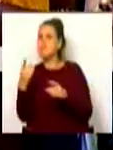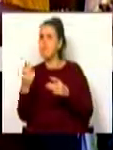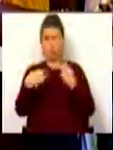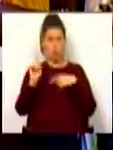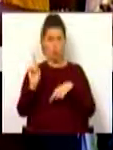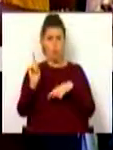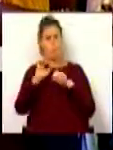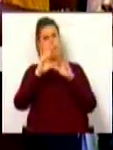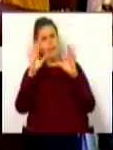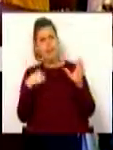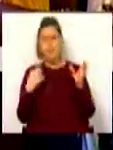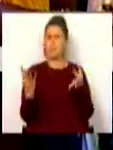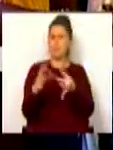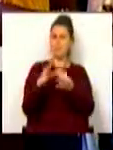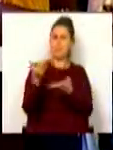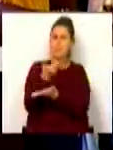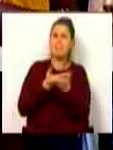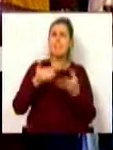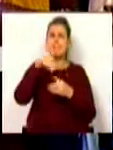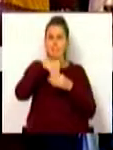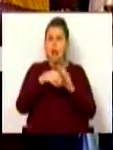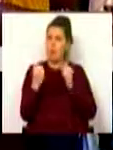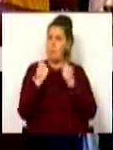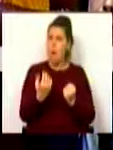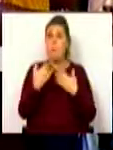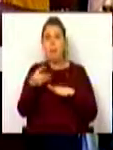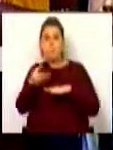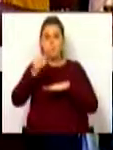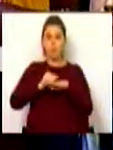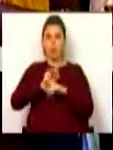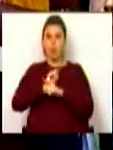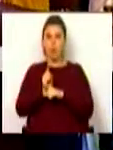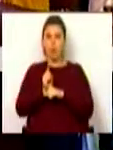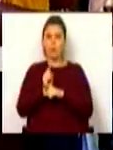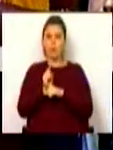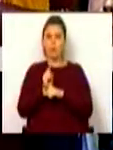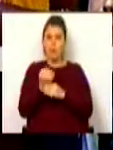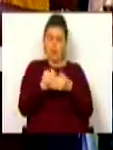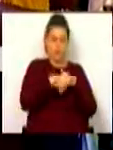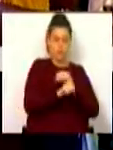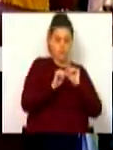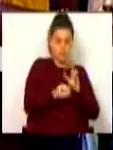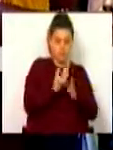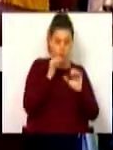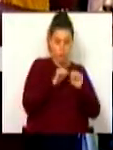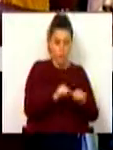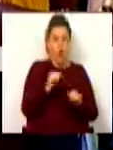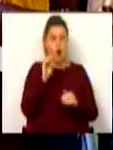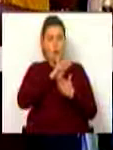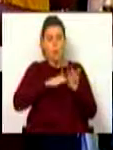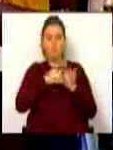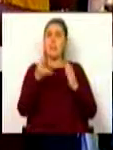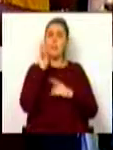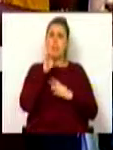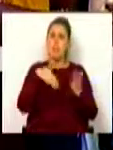É óbvio que tem ele próprio uma conhecência interna muito forte, mas é completado logo na sua nascença pelo Plano de Valorização do Interior,